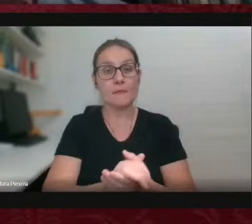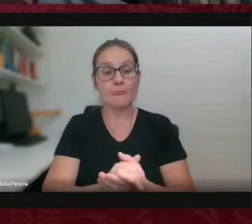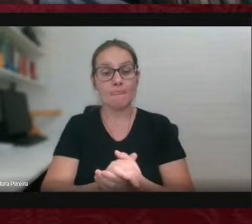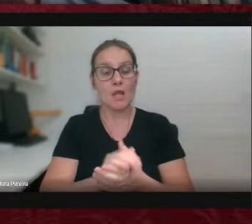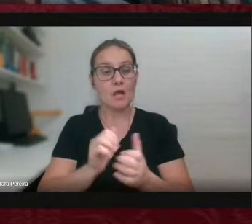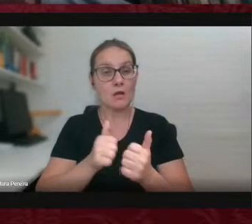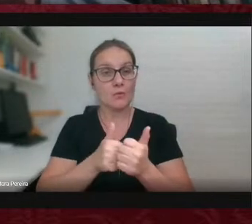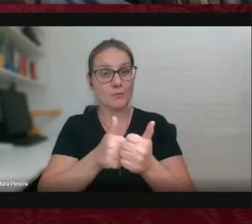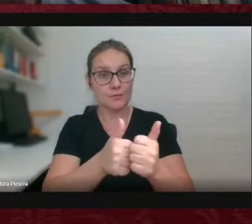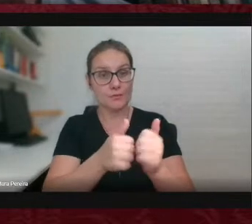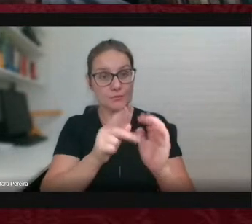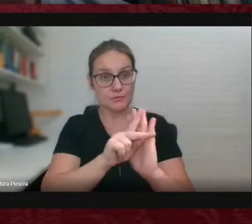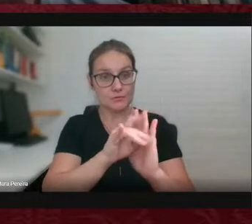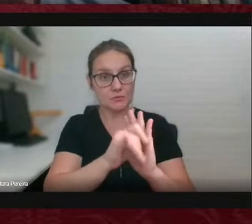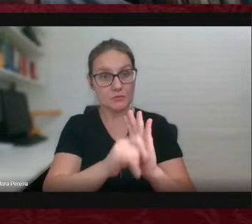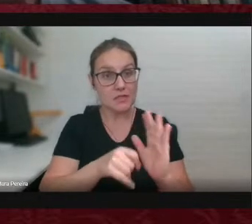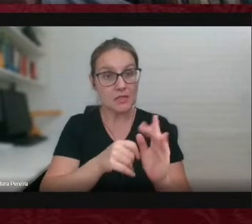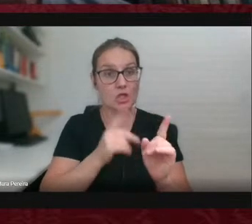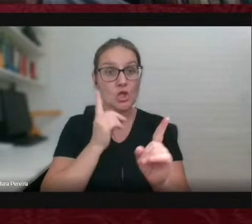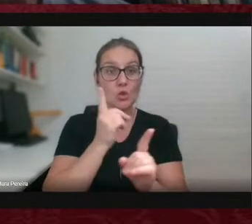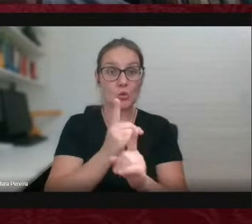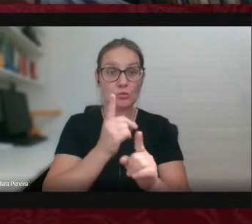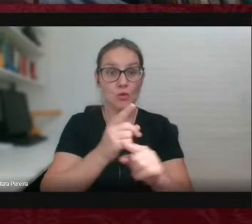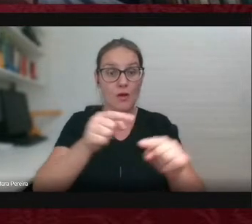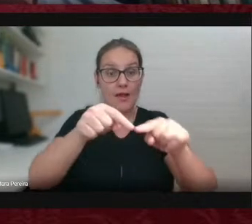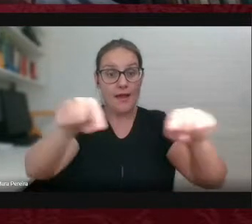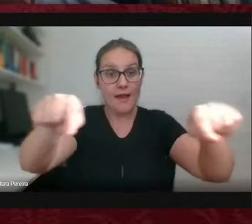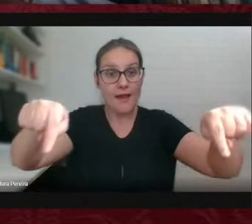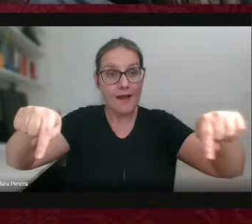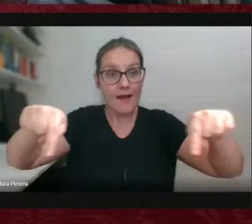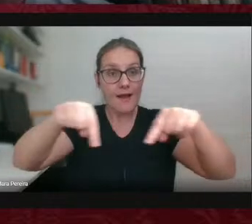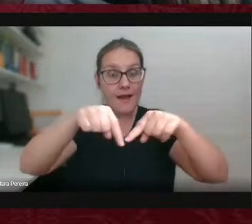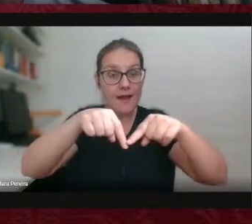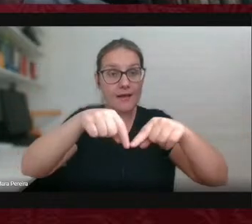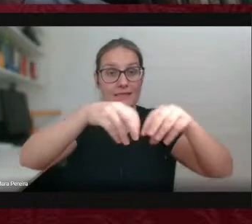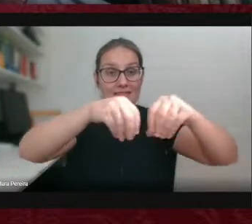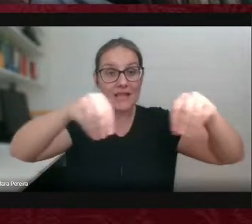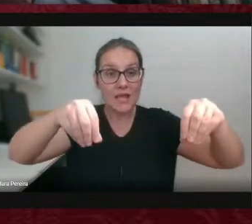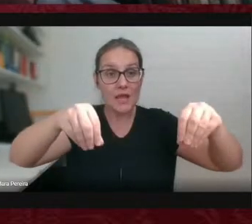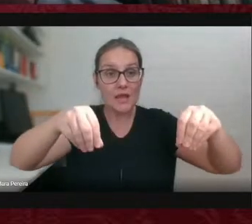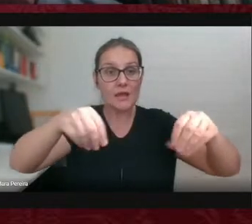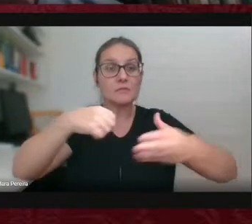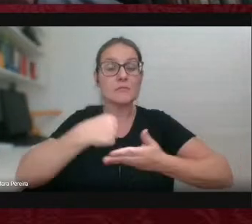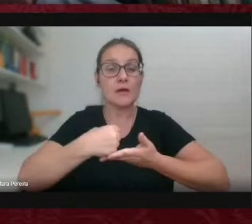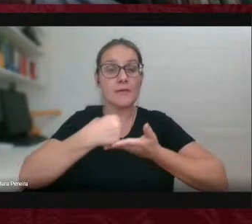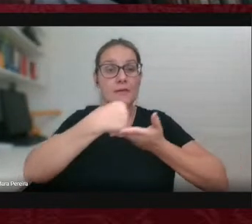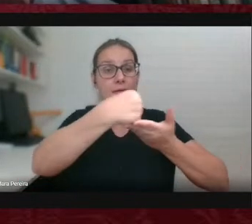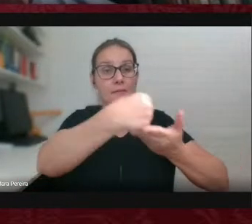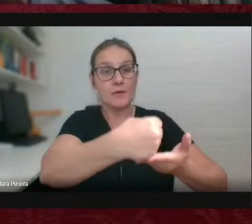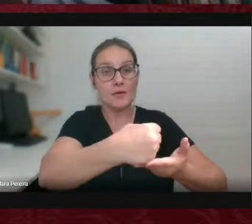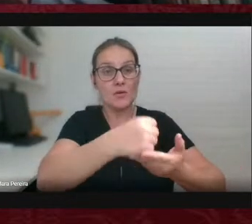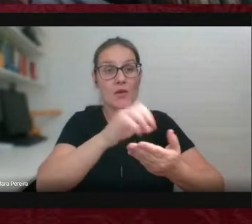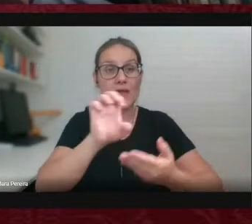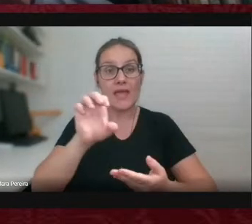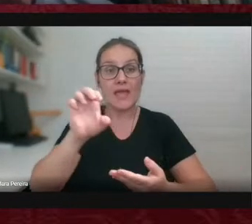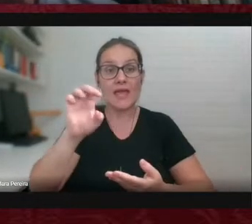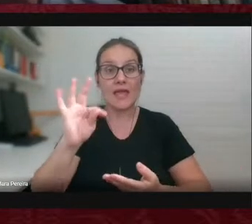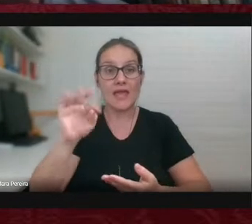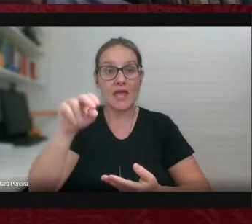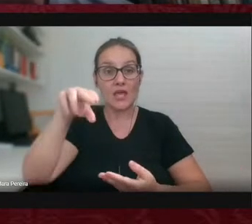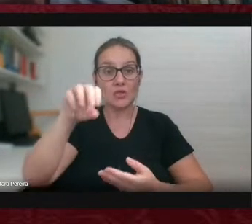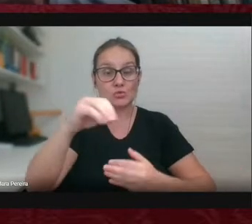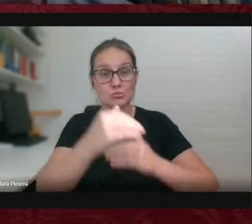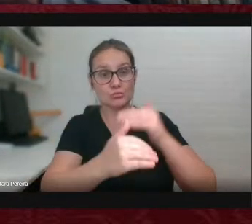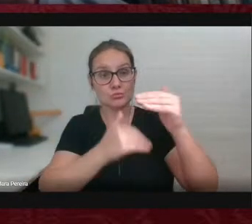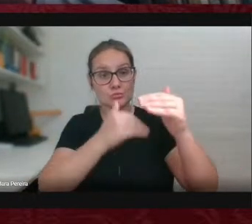encontrou áreas para várias comunidades indígenas, está apoiando o seu etno-desenvolvimento de uma forma muito interessante,